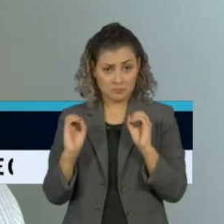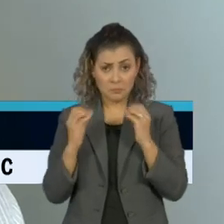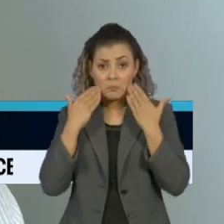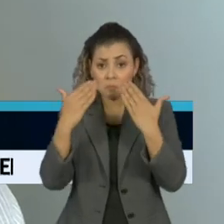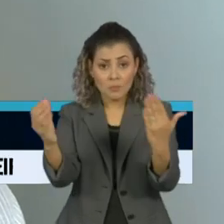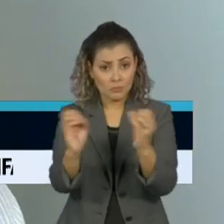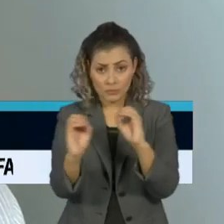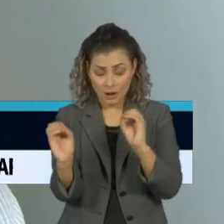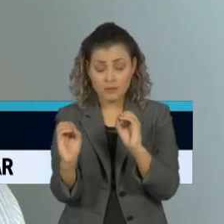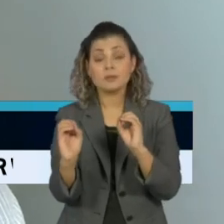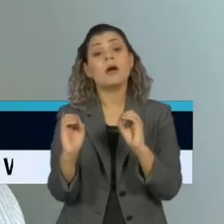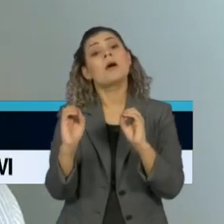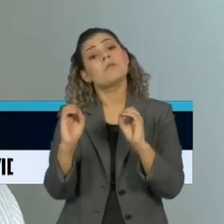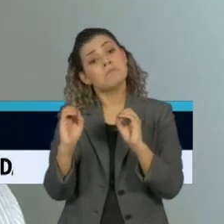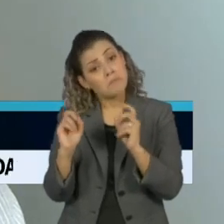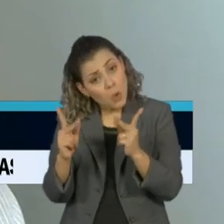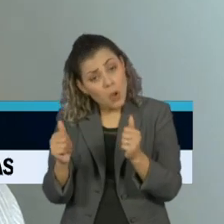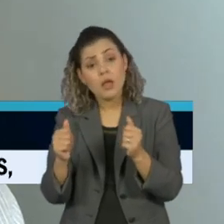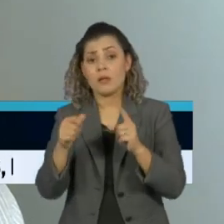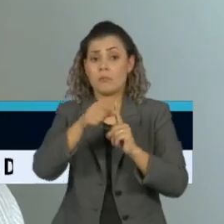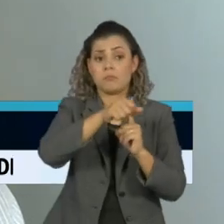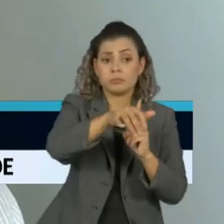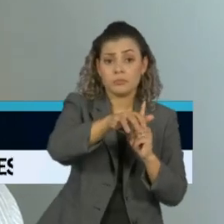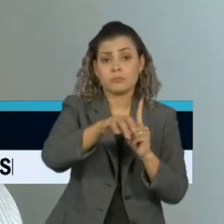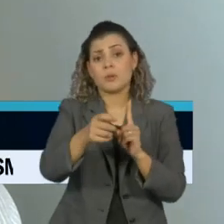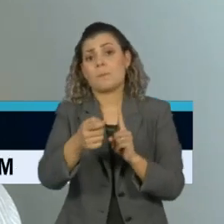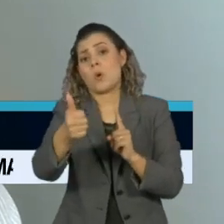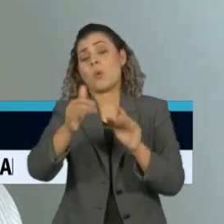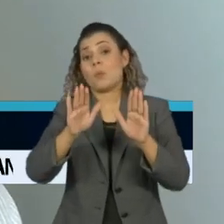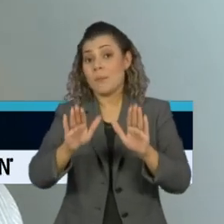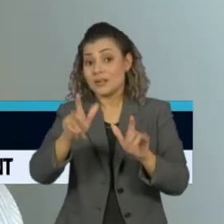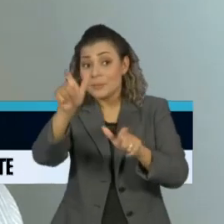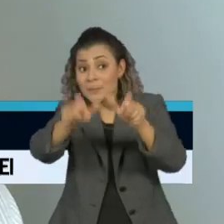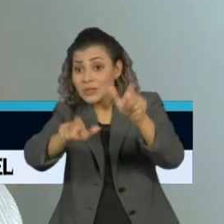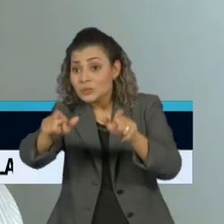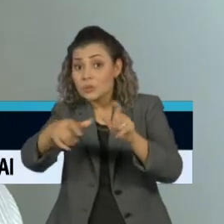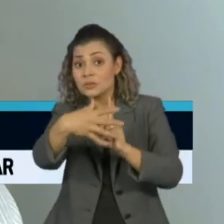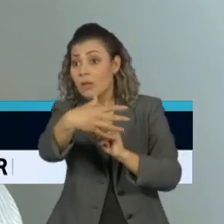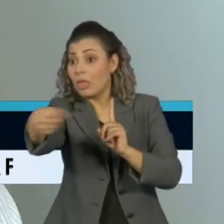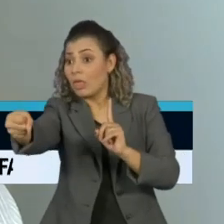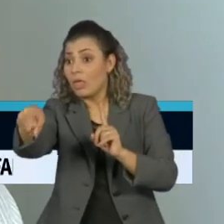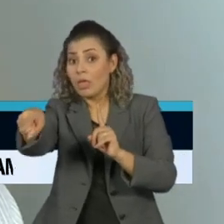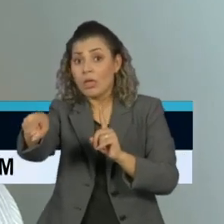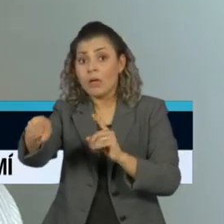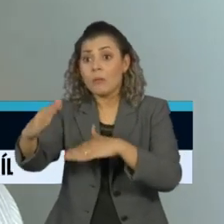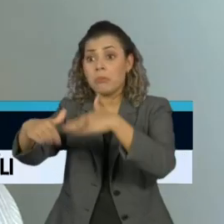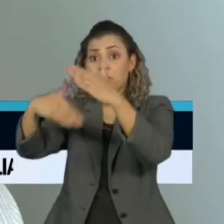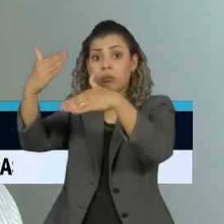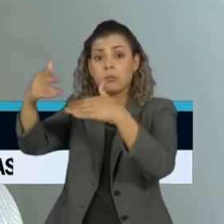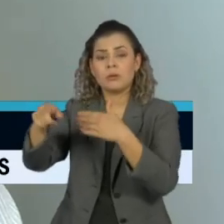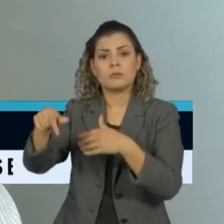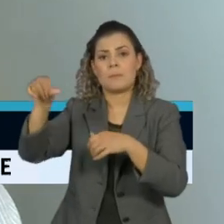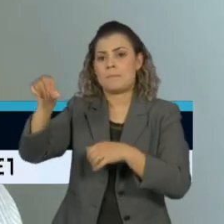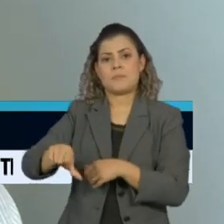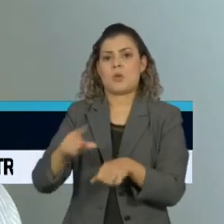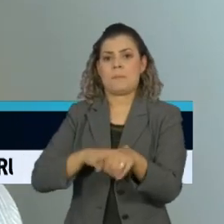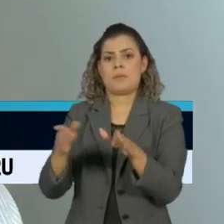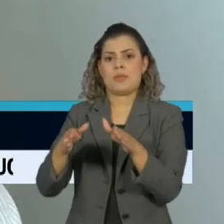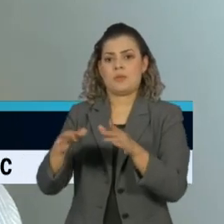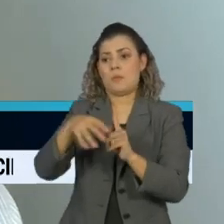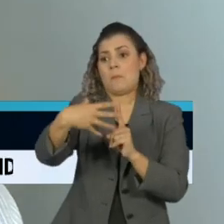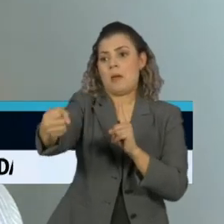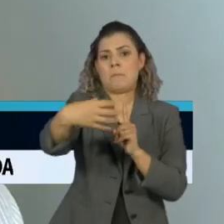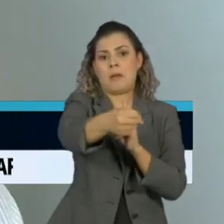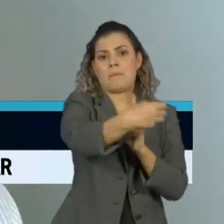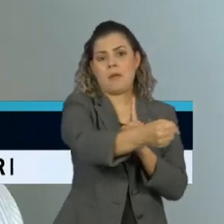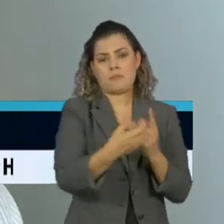elas podem até não ter muita chance de transmitir o vírus depois, mas as pessoas que vão desenvolver os sintomas mais para frente estão no pior período para a transmissão. Então,